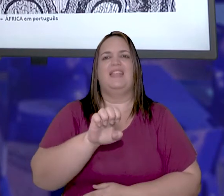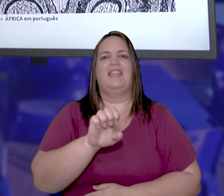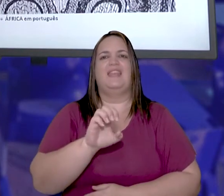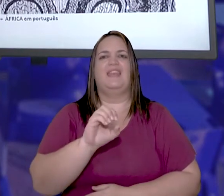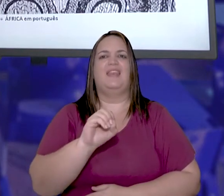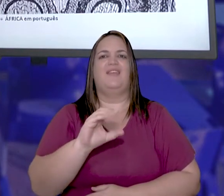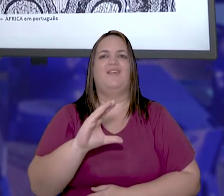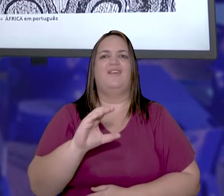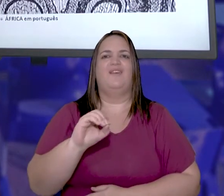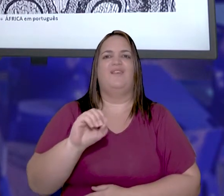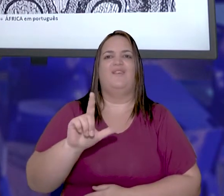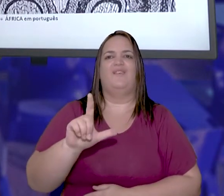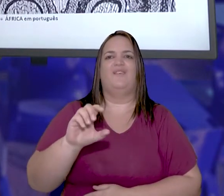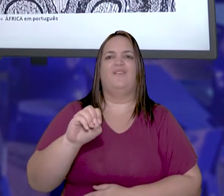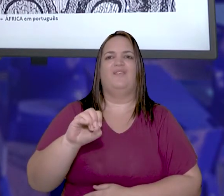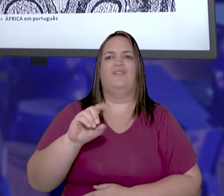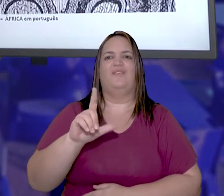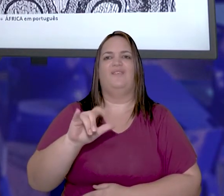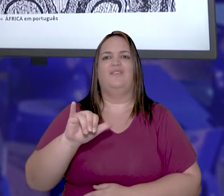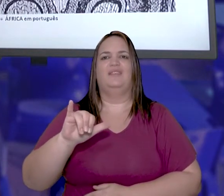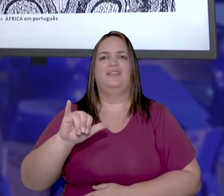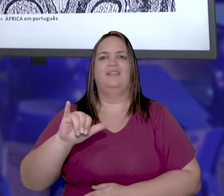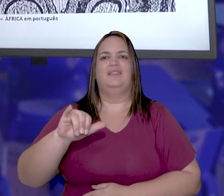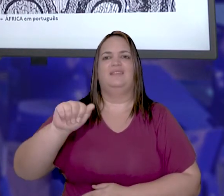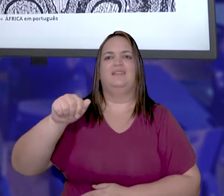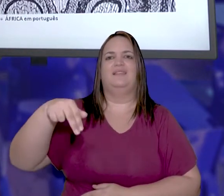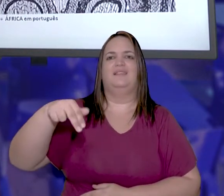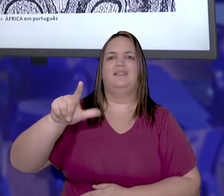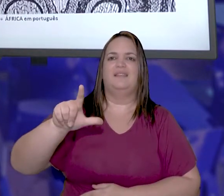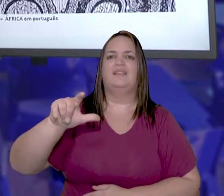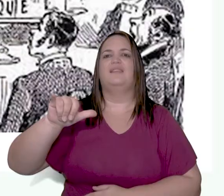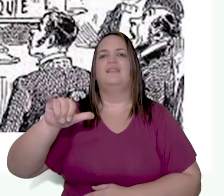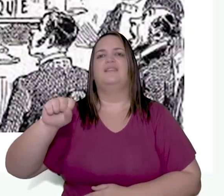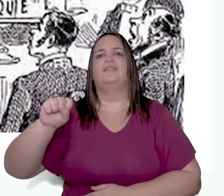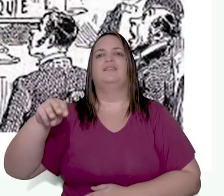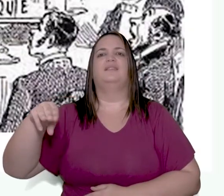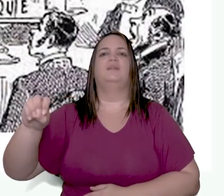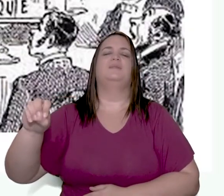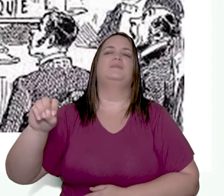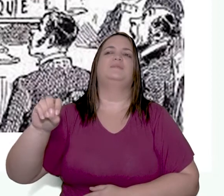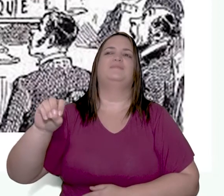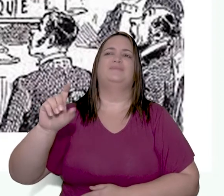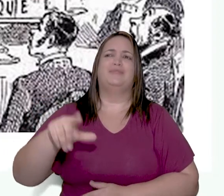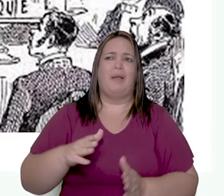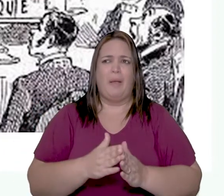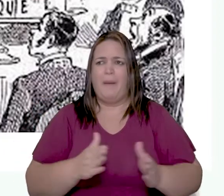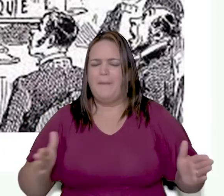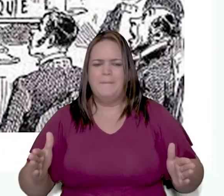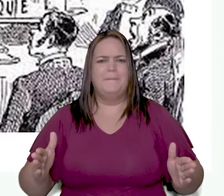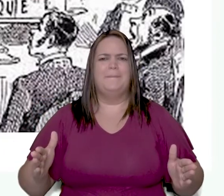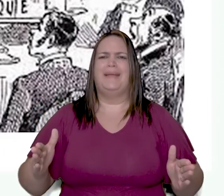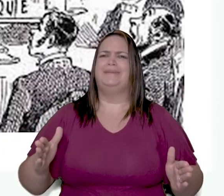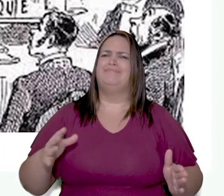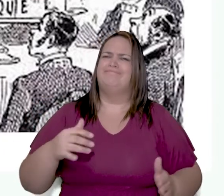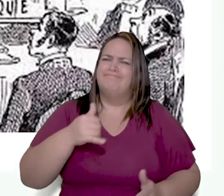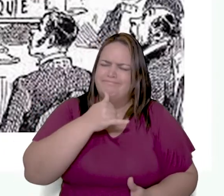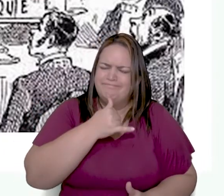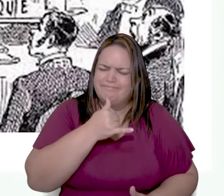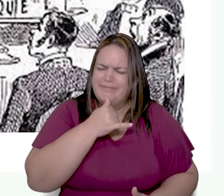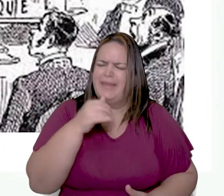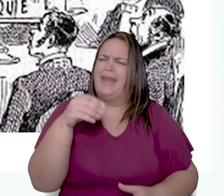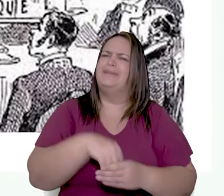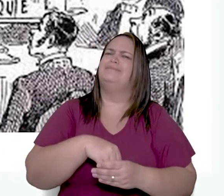Enfim, chegamos ao neocolonialismo. Um período muito triste,